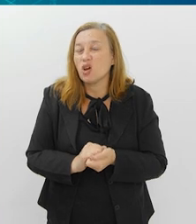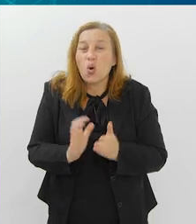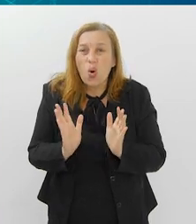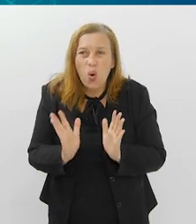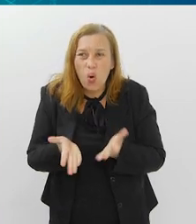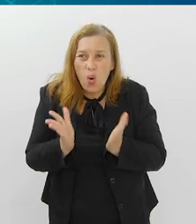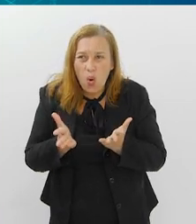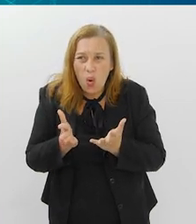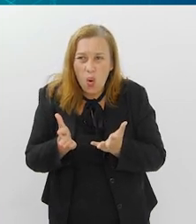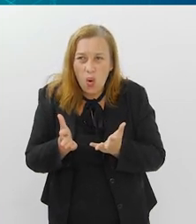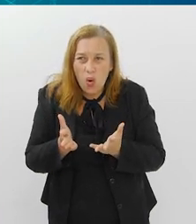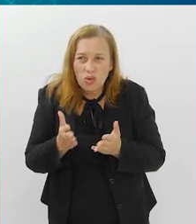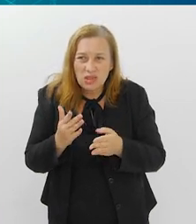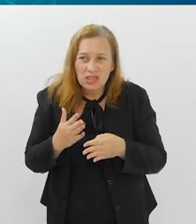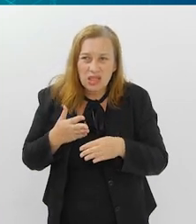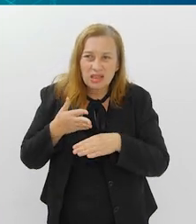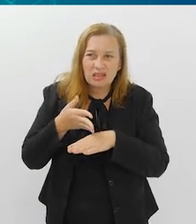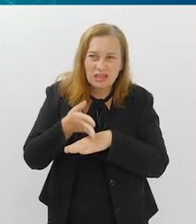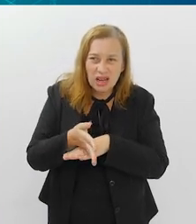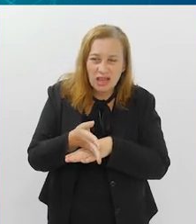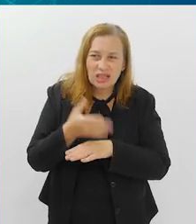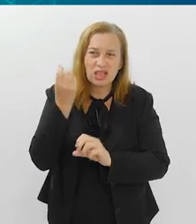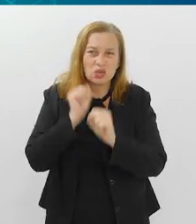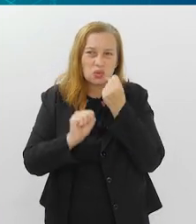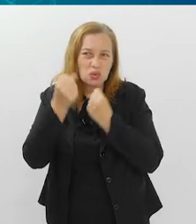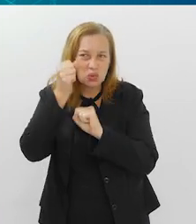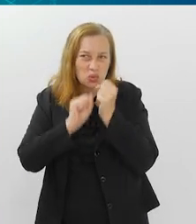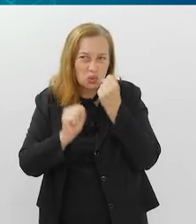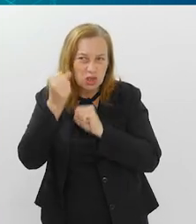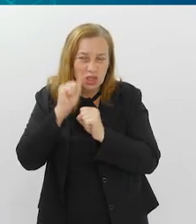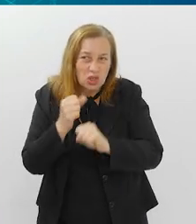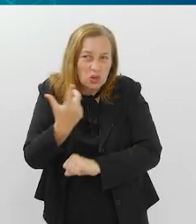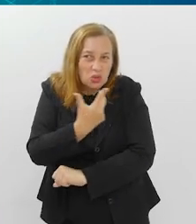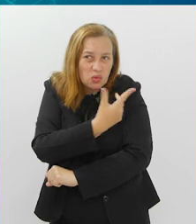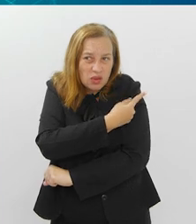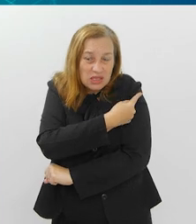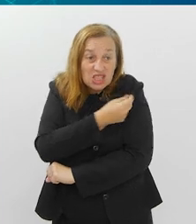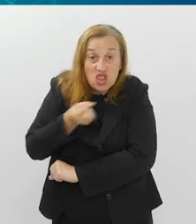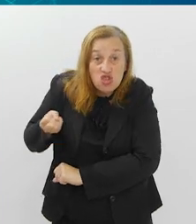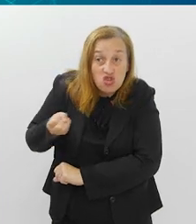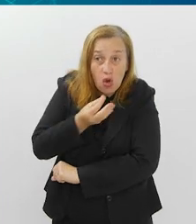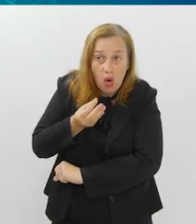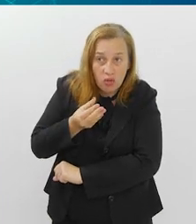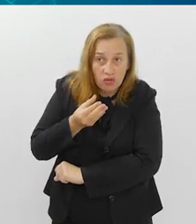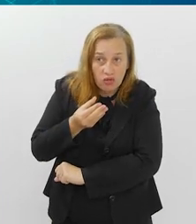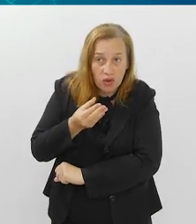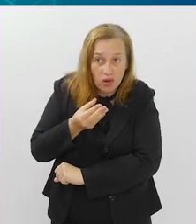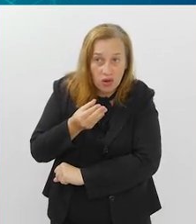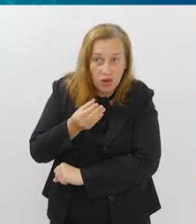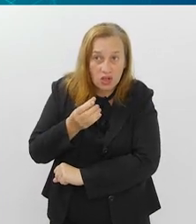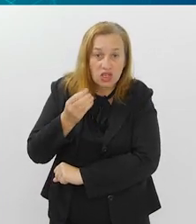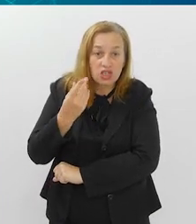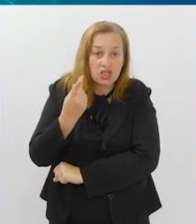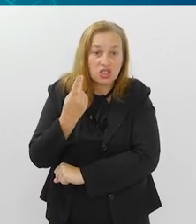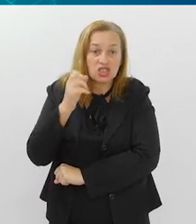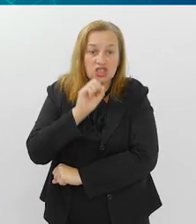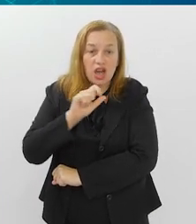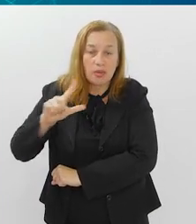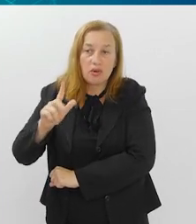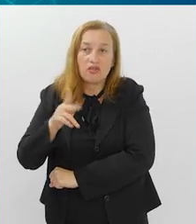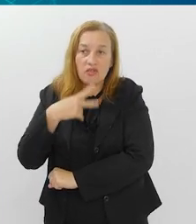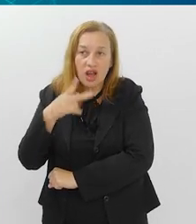é, hoje, se você der entrada, né, uma indústria der entrada numa vacina nova, o Scharbel